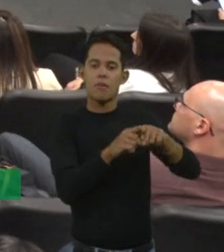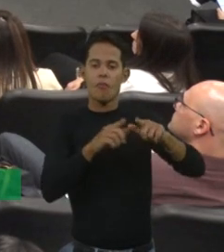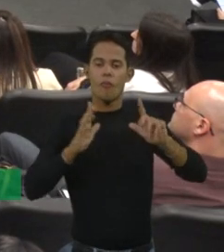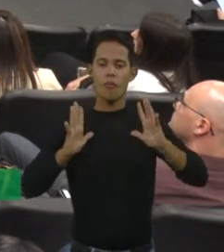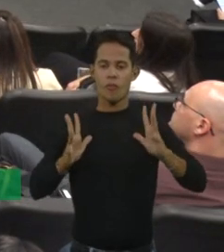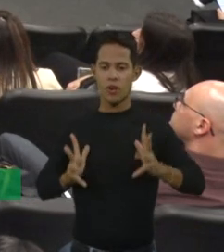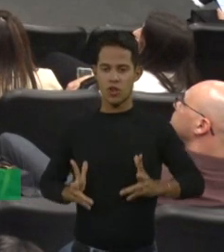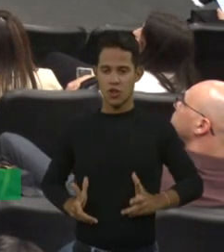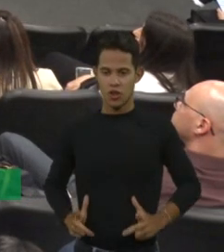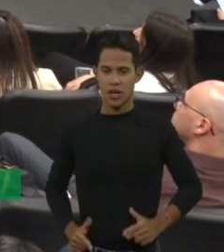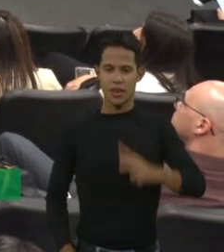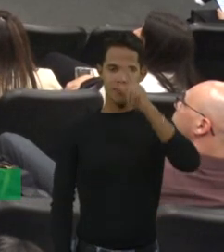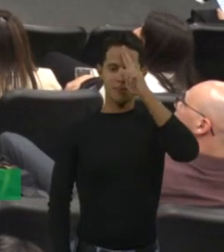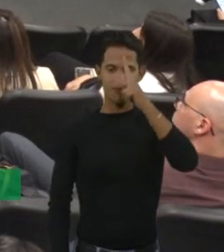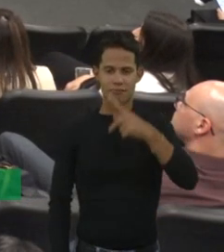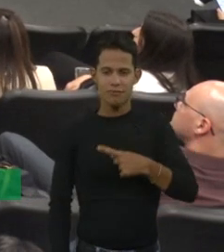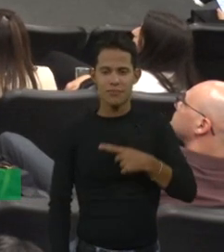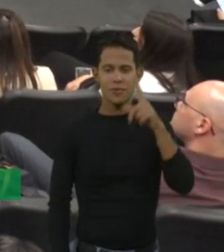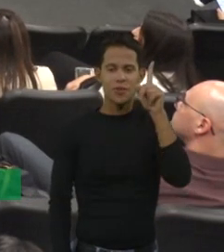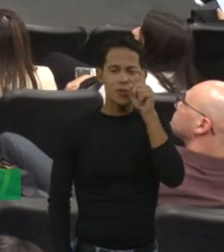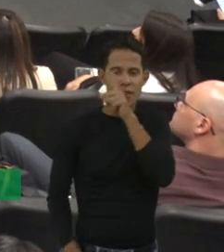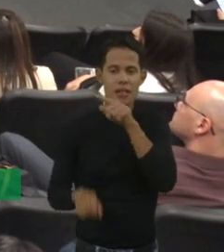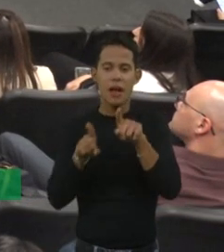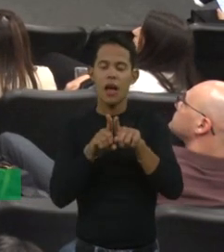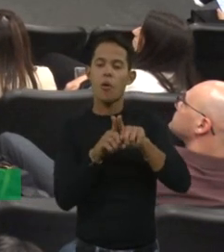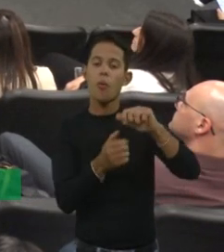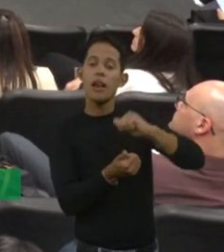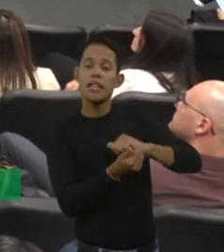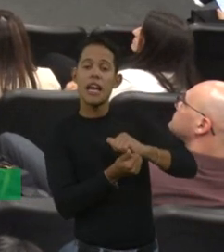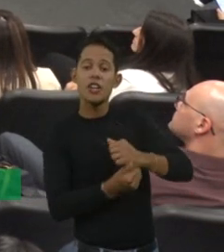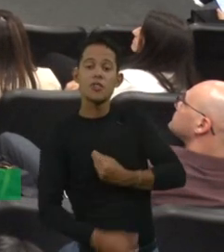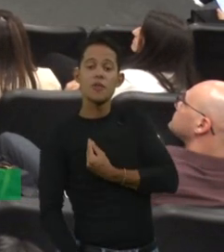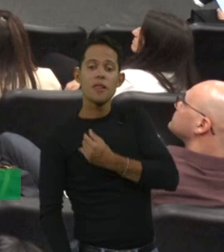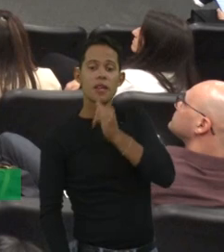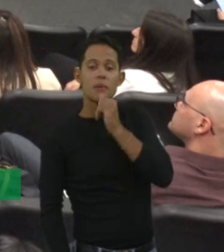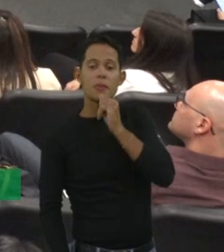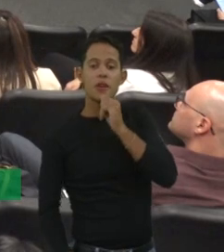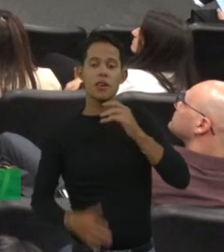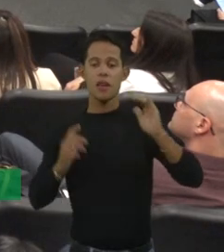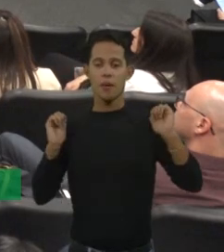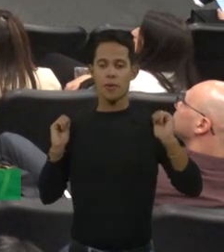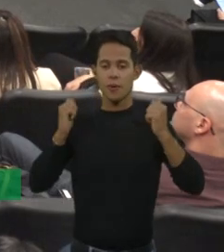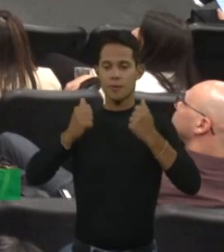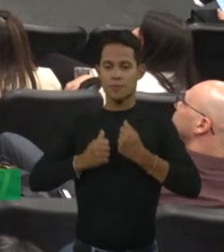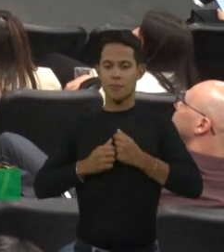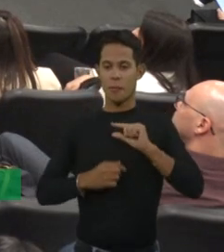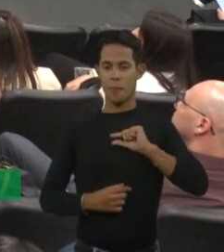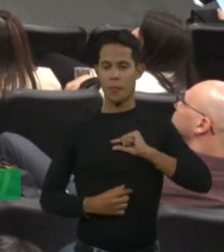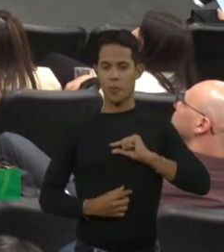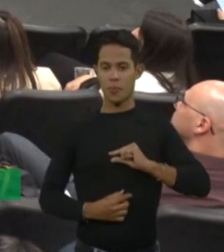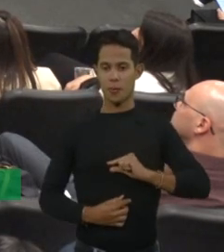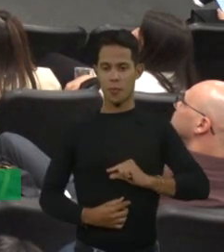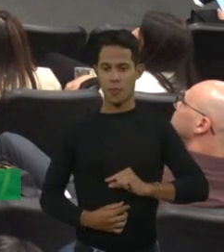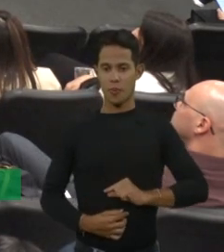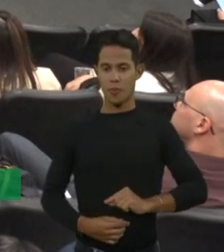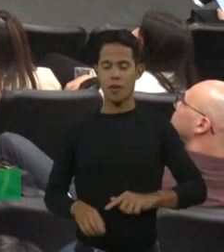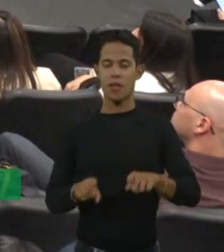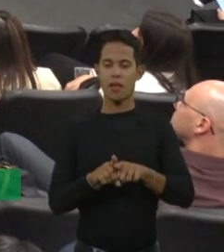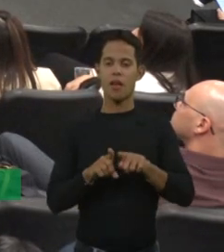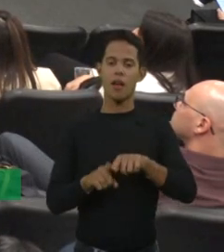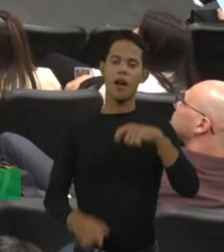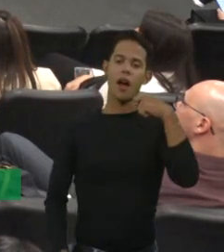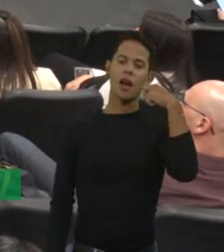algumas escalas de qualidade de vida, botar camisa, até escovar dente, que precisa do cotovelo também